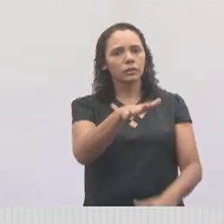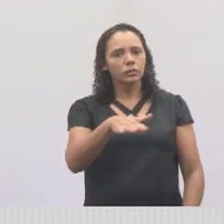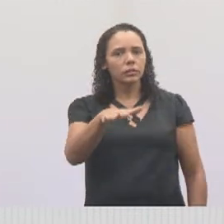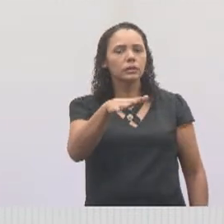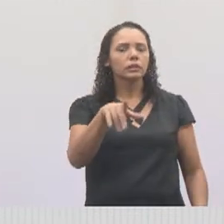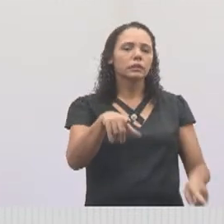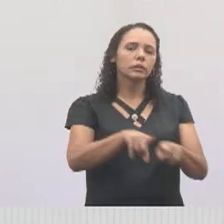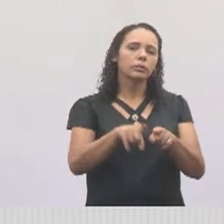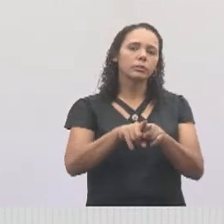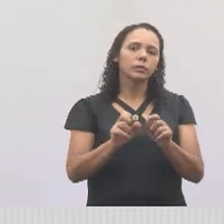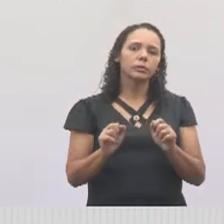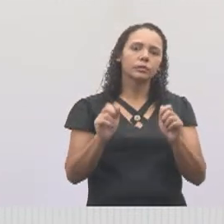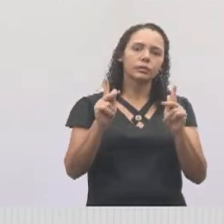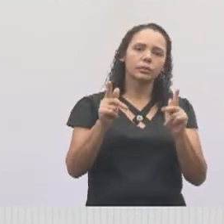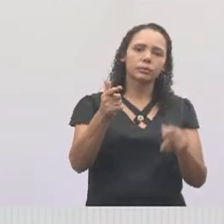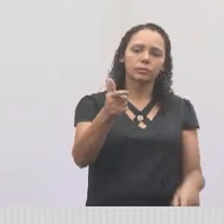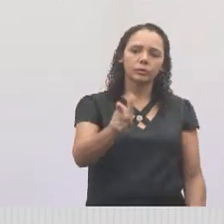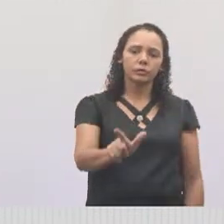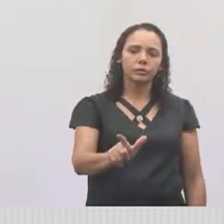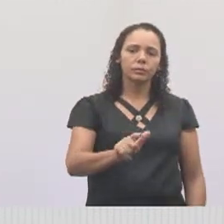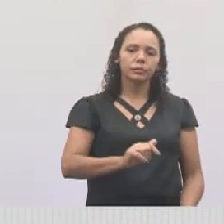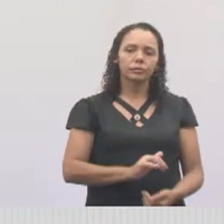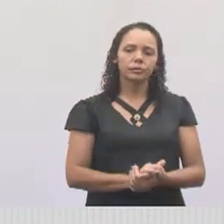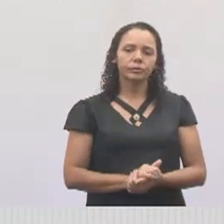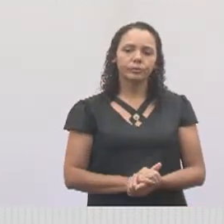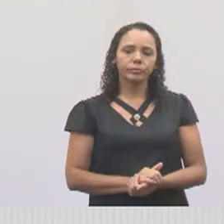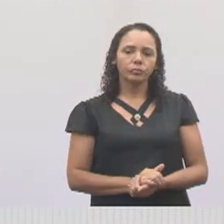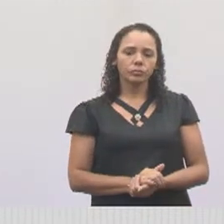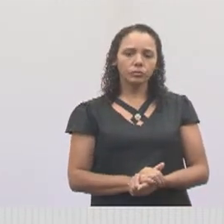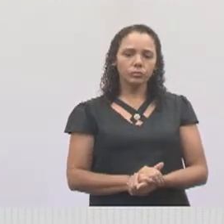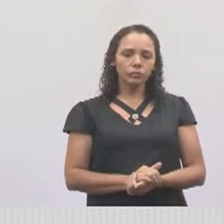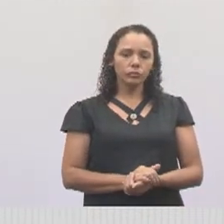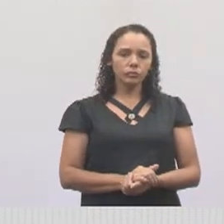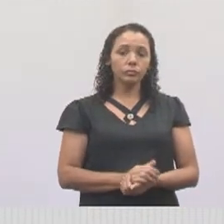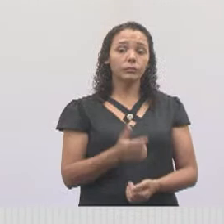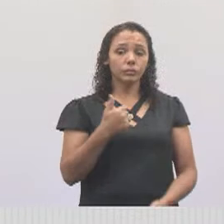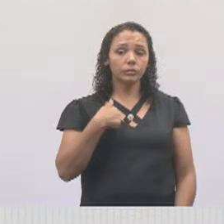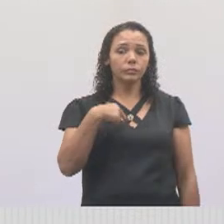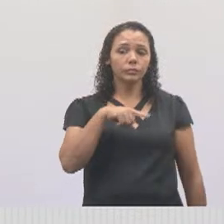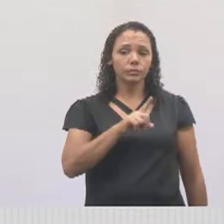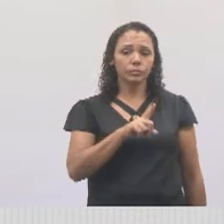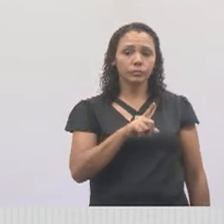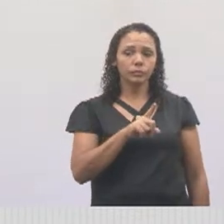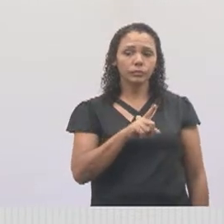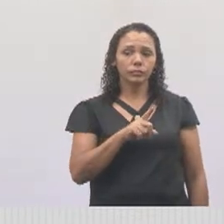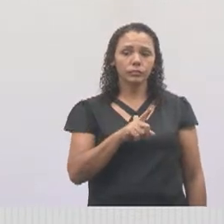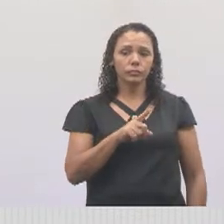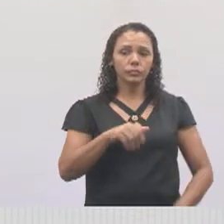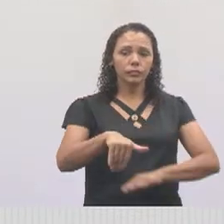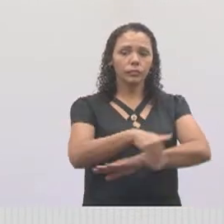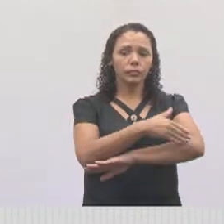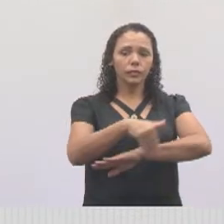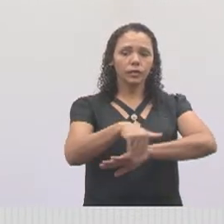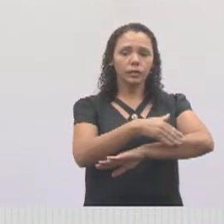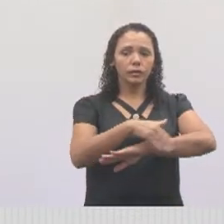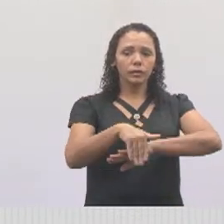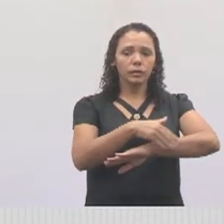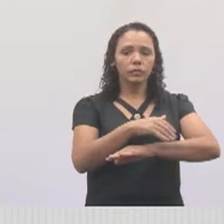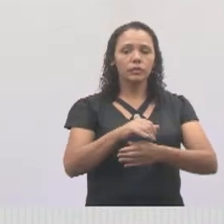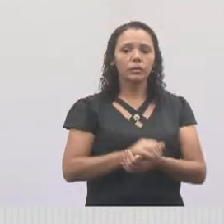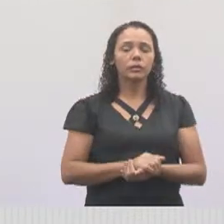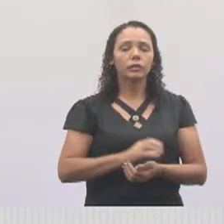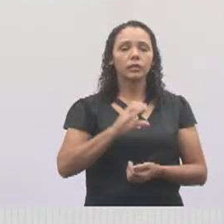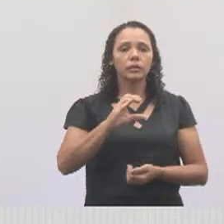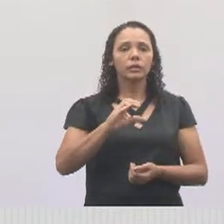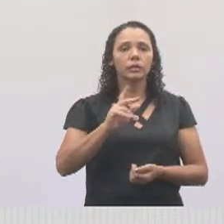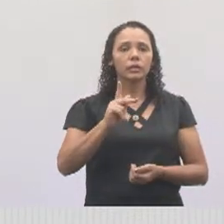Ok? Pode ir para a próxima. Estive lá na Avenida Paulo Setúbal, na parte de